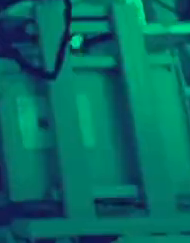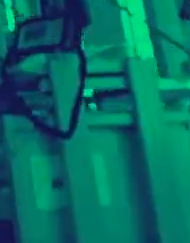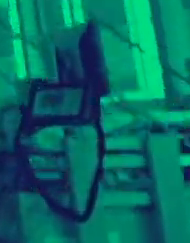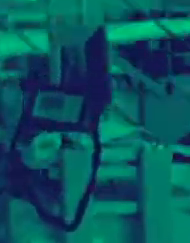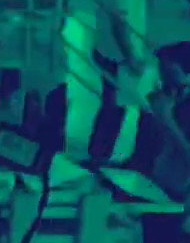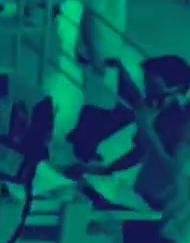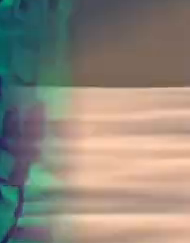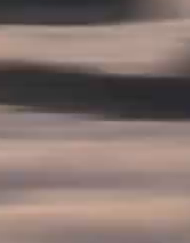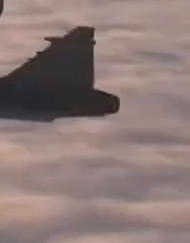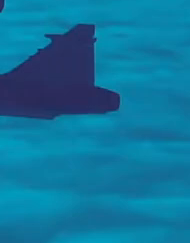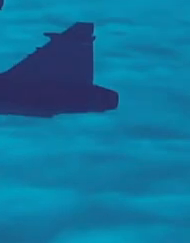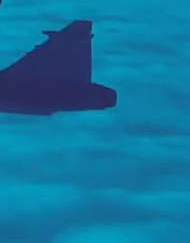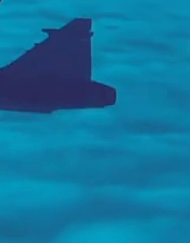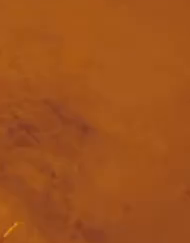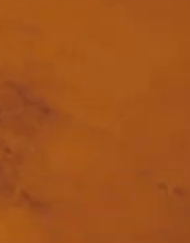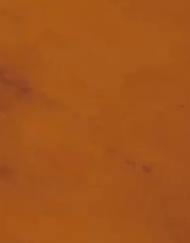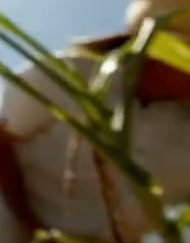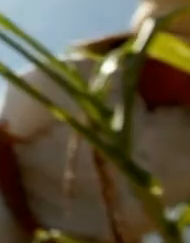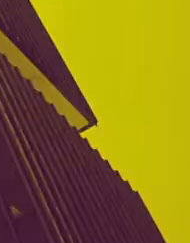E a TV do governo federal.